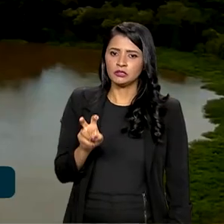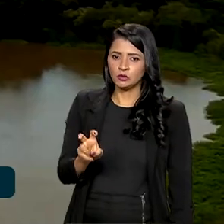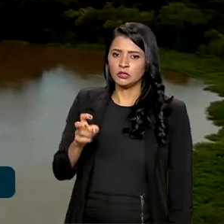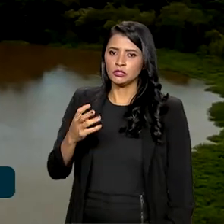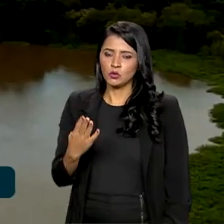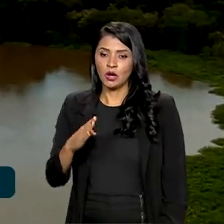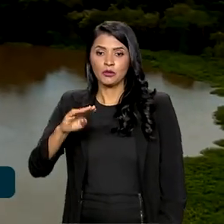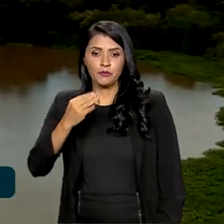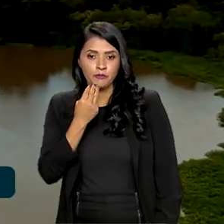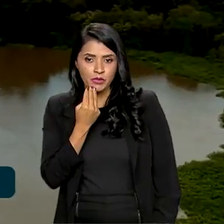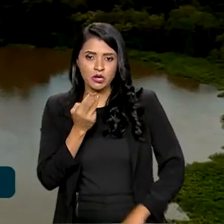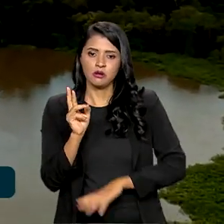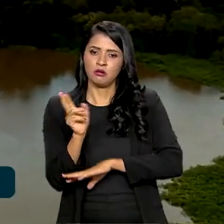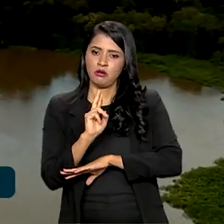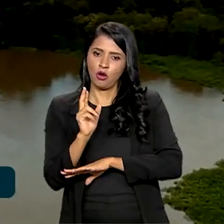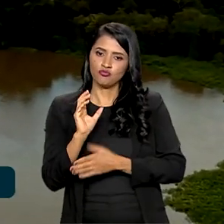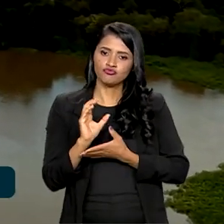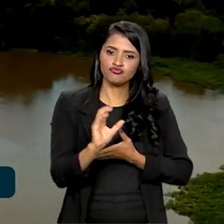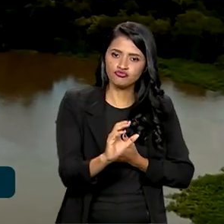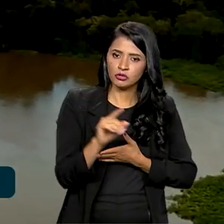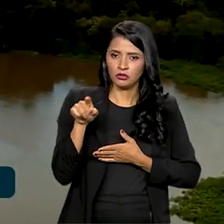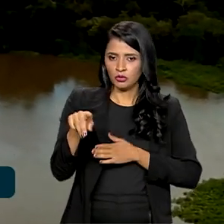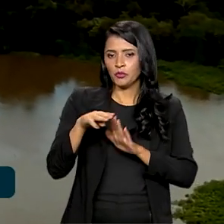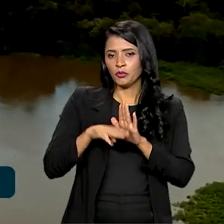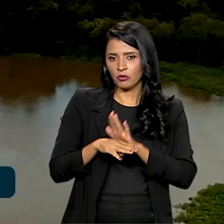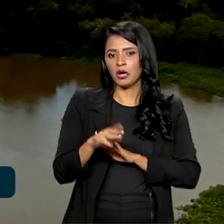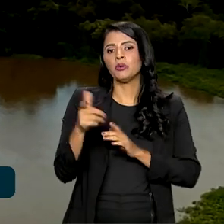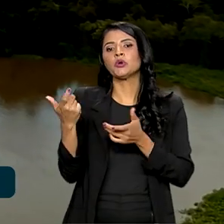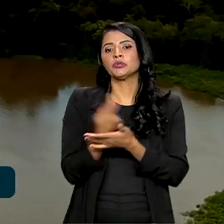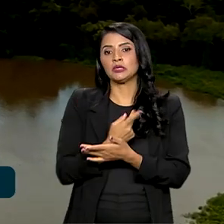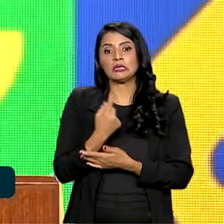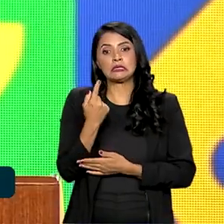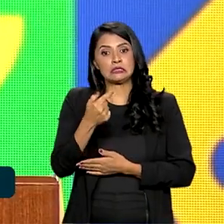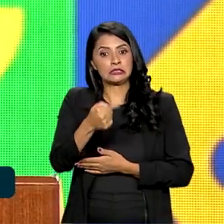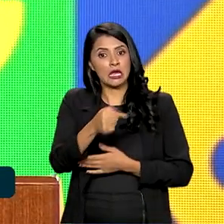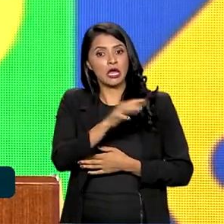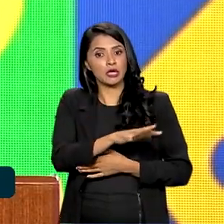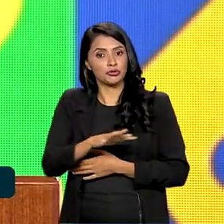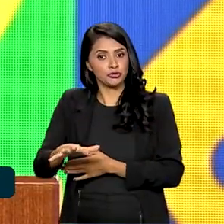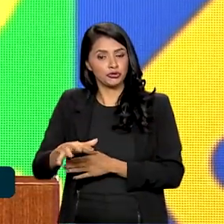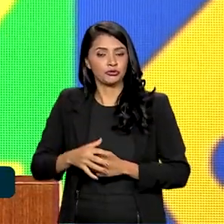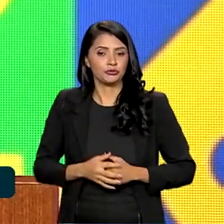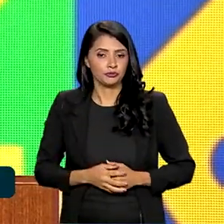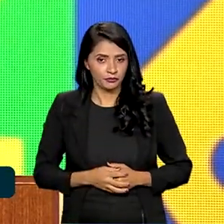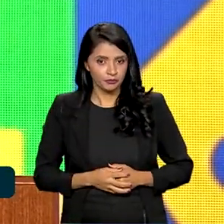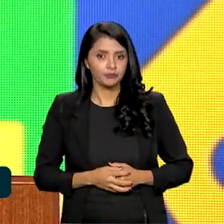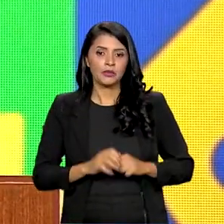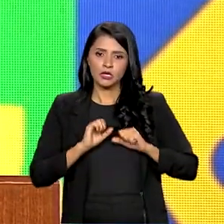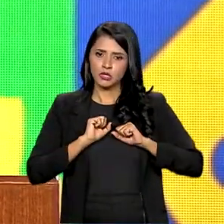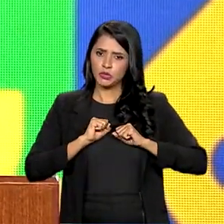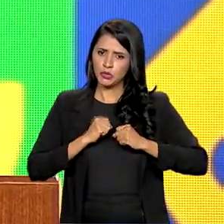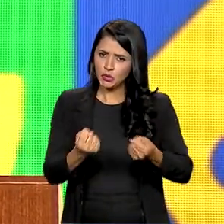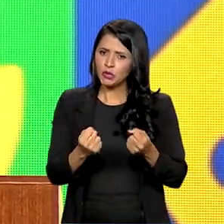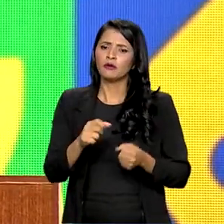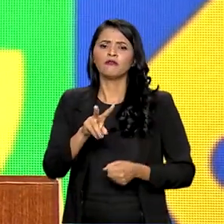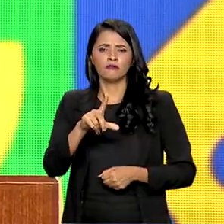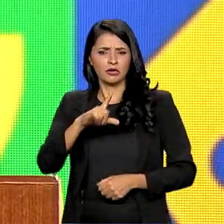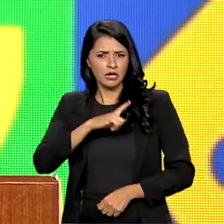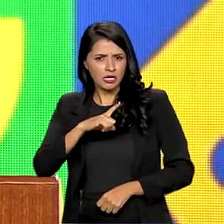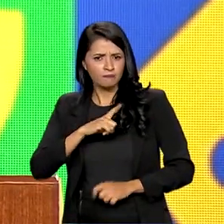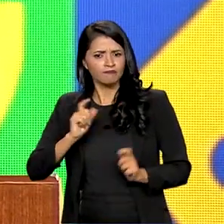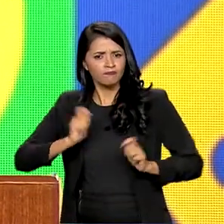milhões de reais e o programa vai atuar em sete frentes. Uma ação que buscará, além de construir